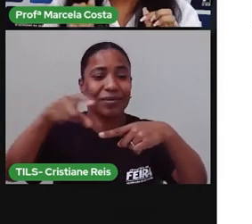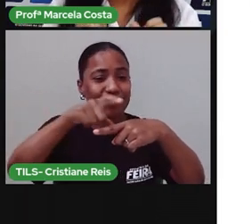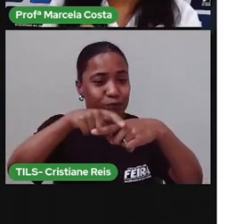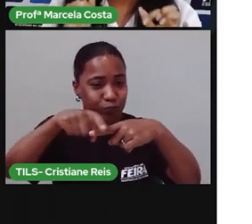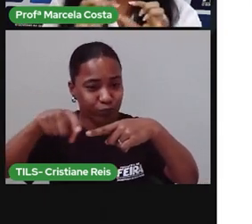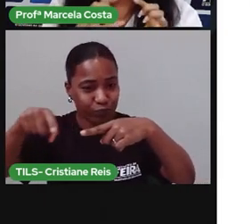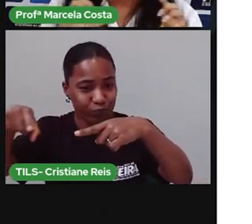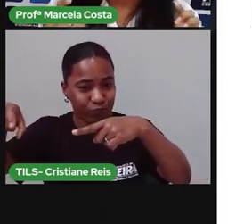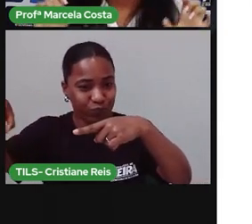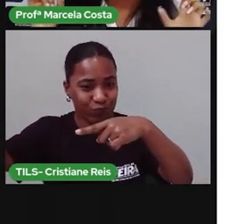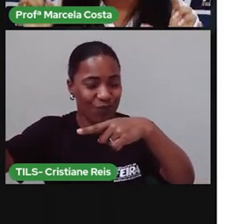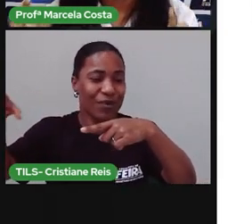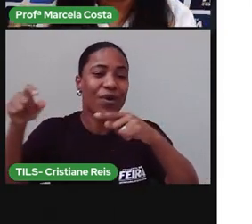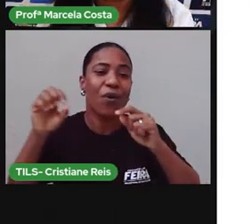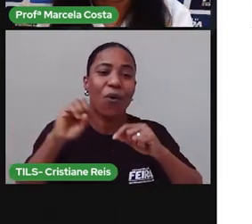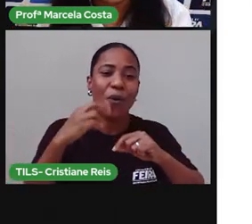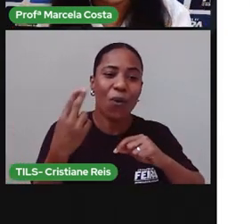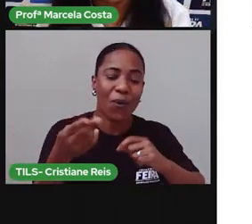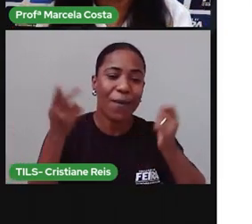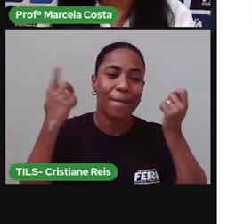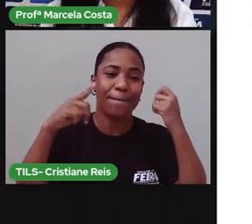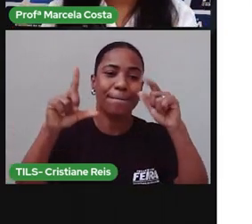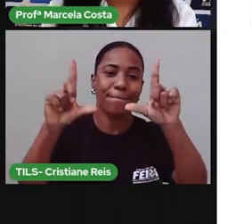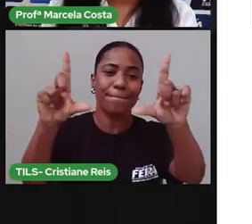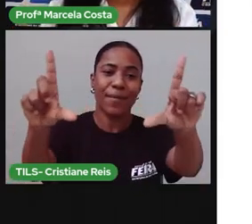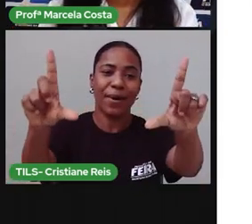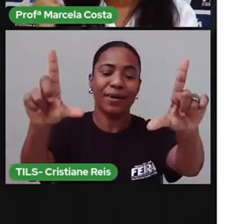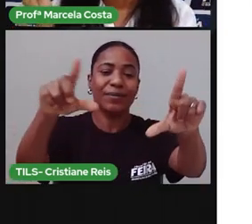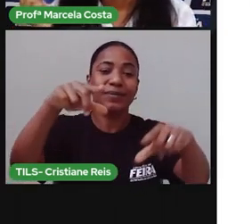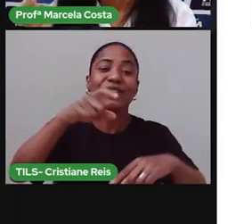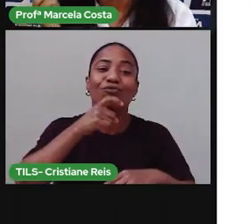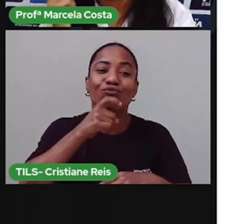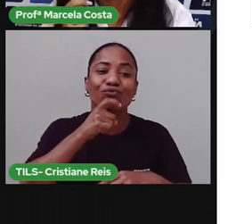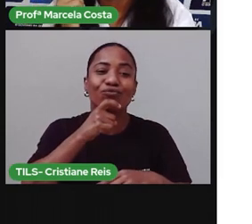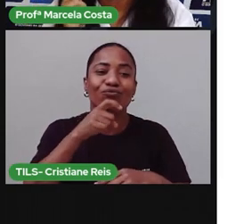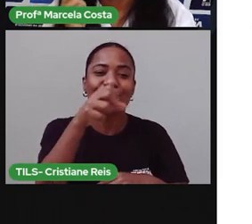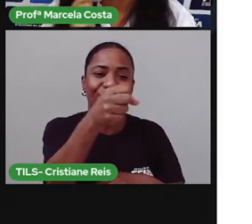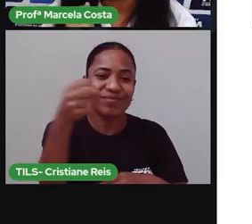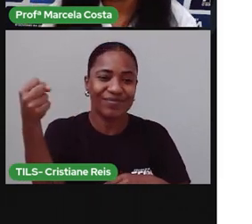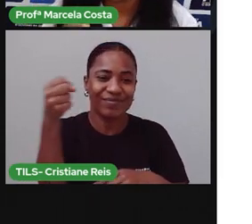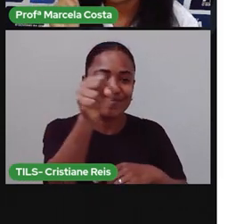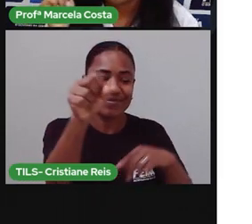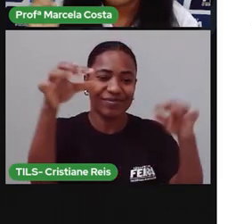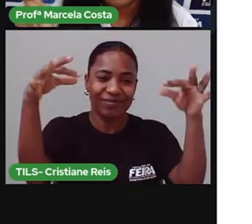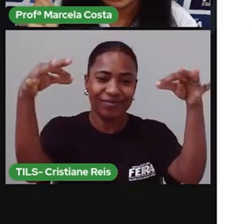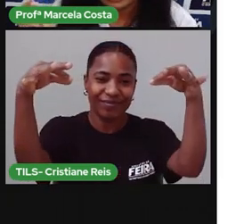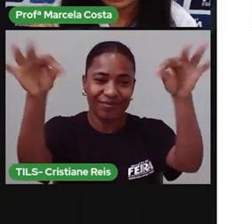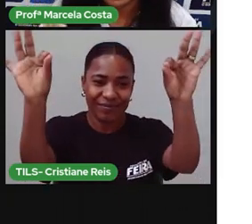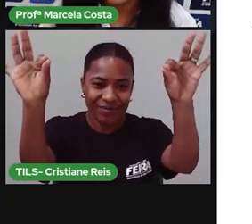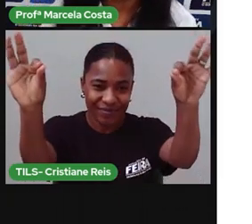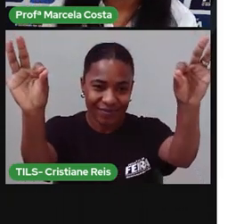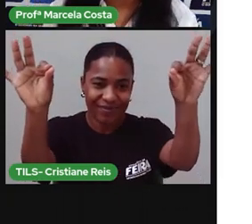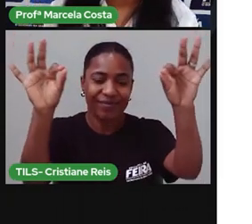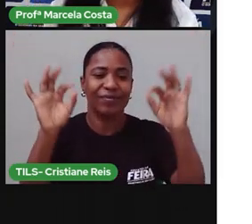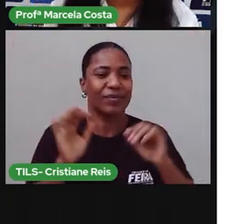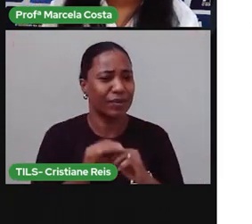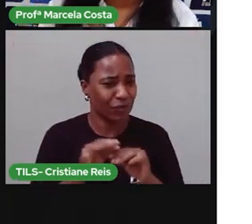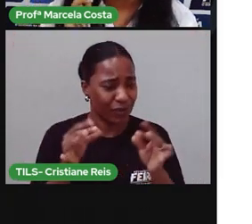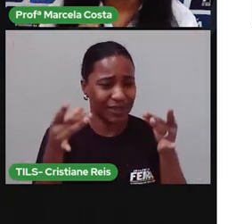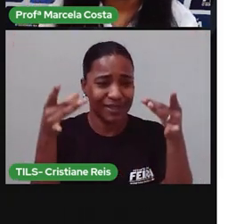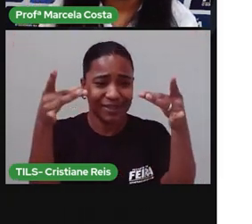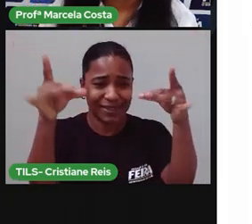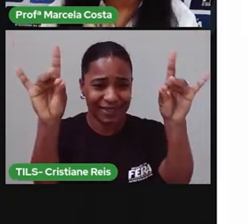Ou você pode fazer um painel e colocar na geladeira ou produzir vários imãs para pregar na geladeira.